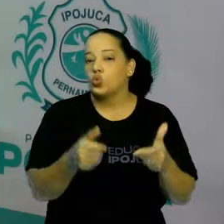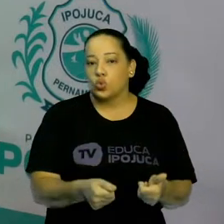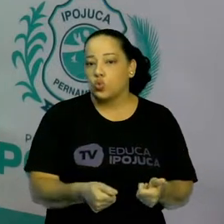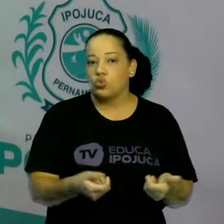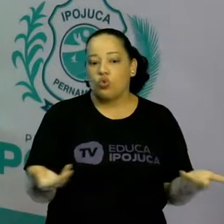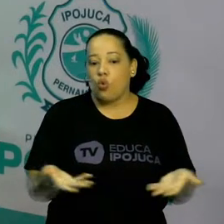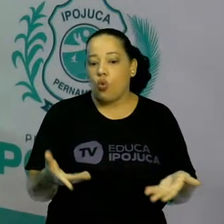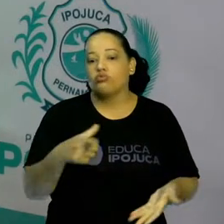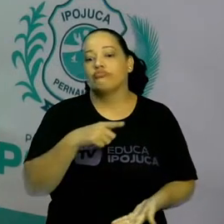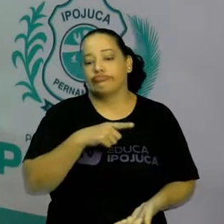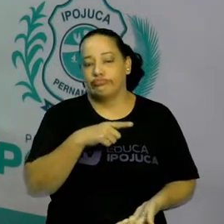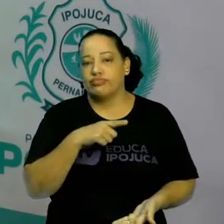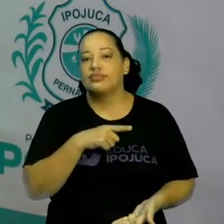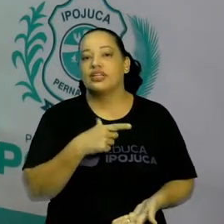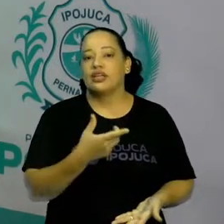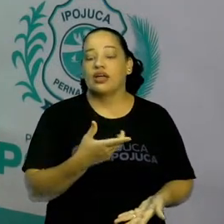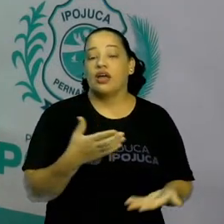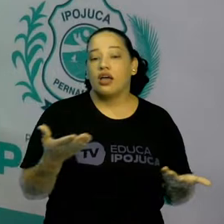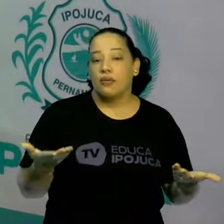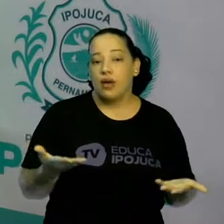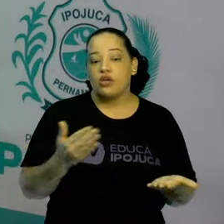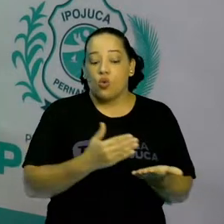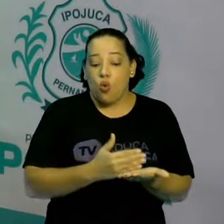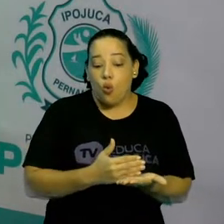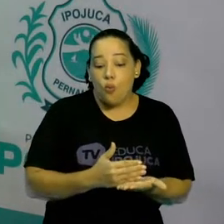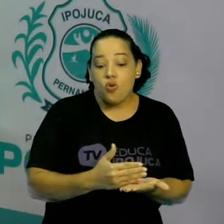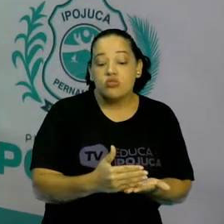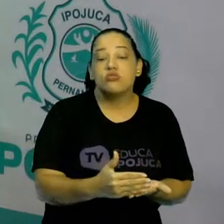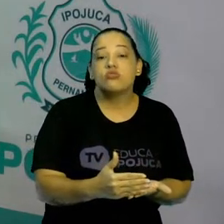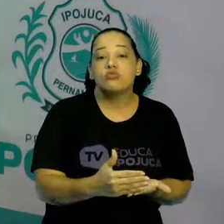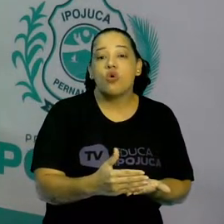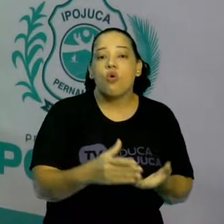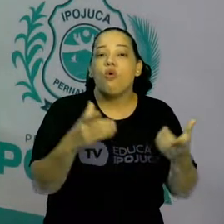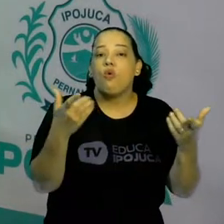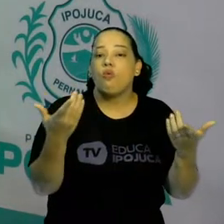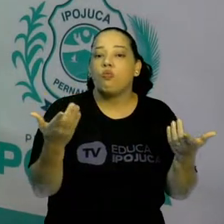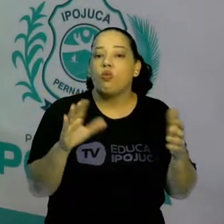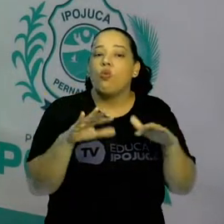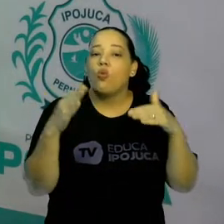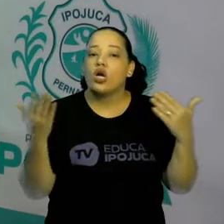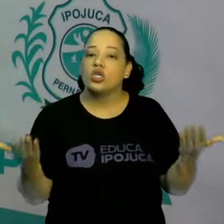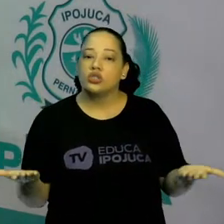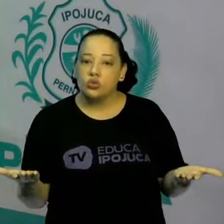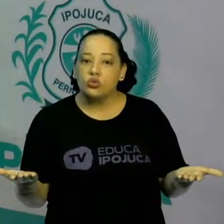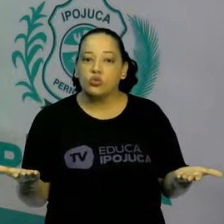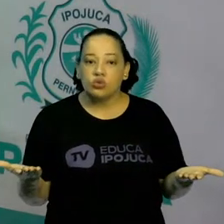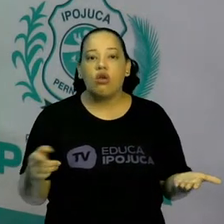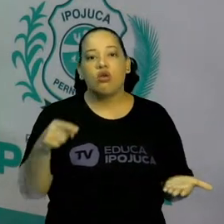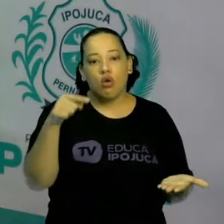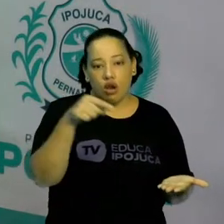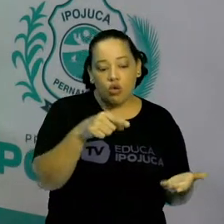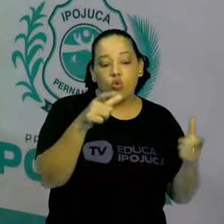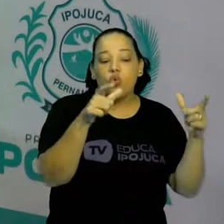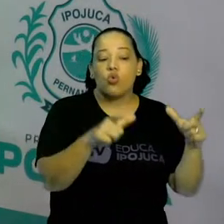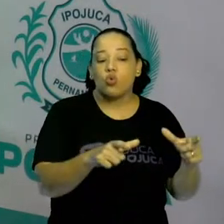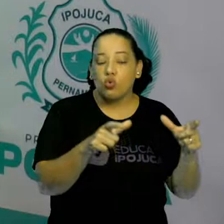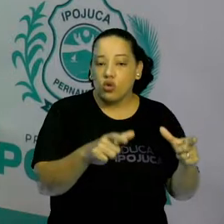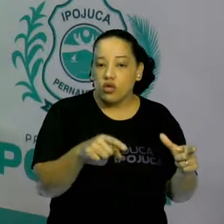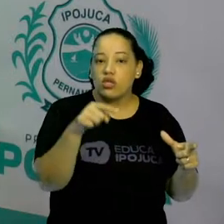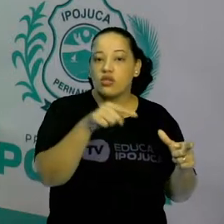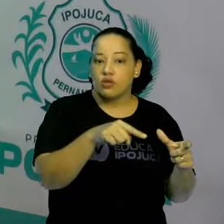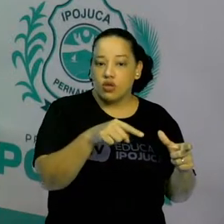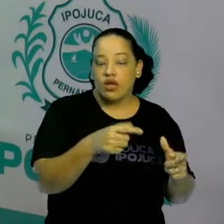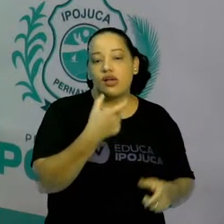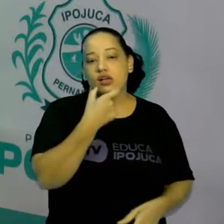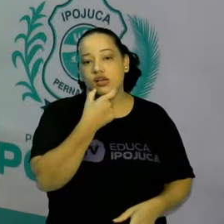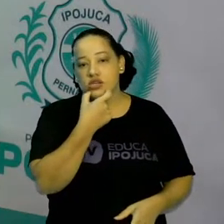indústria. Mas isso começou em algum momento. Em que momento começou lá na Inglaterra durante o século